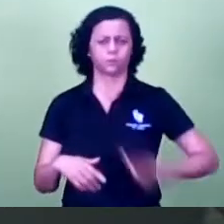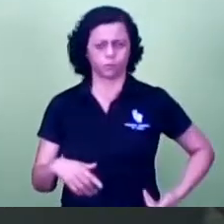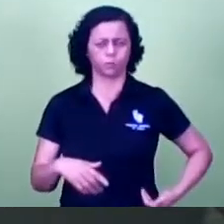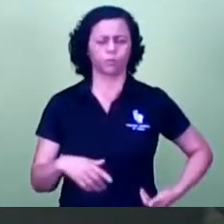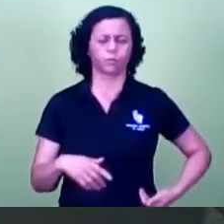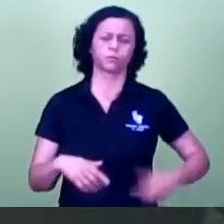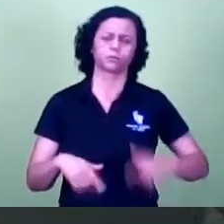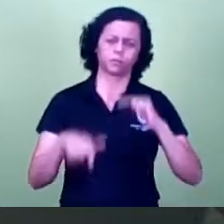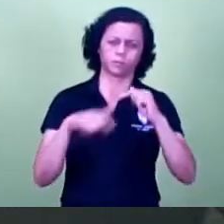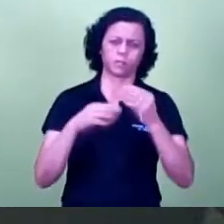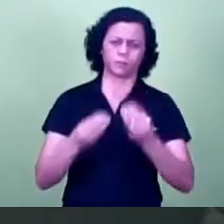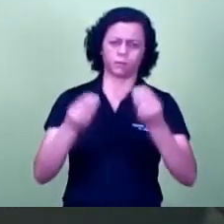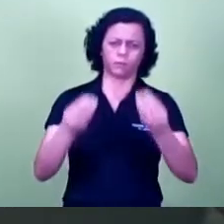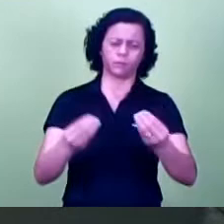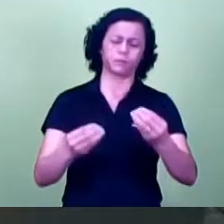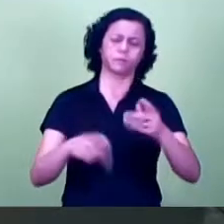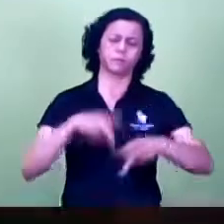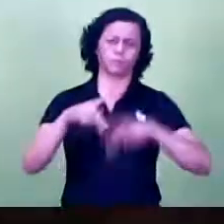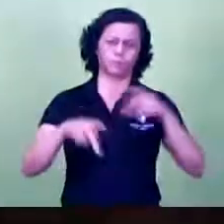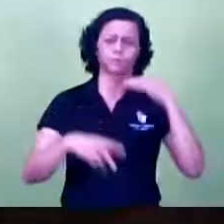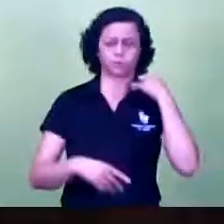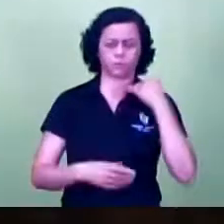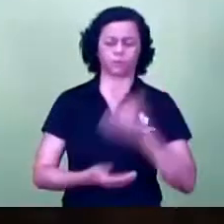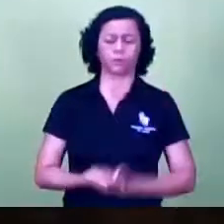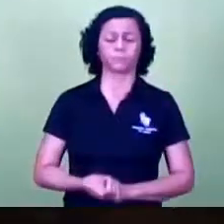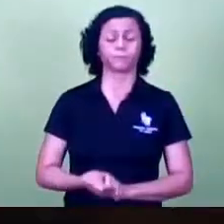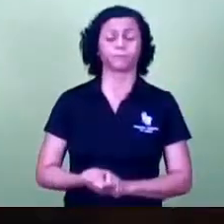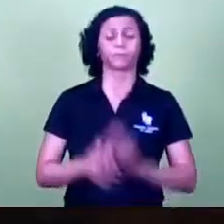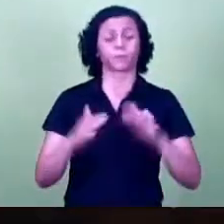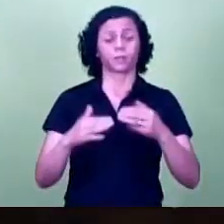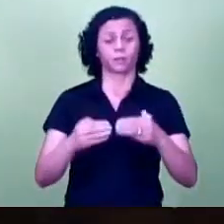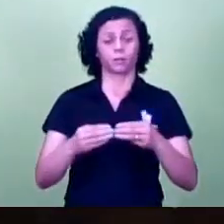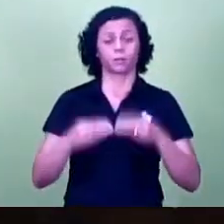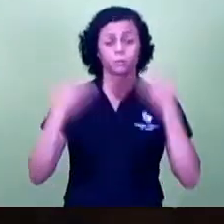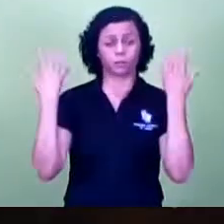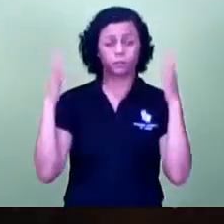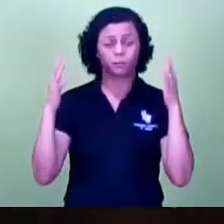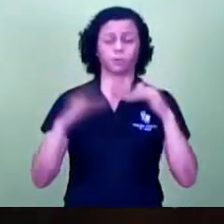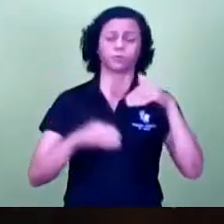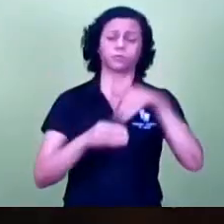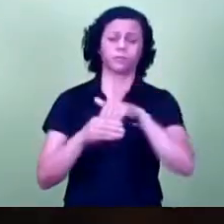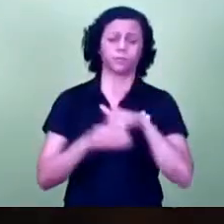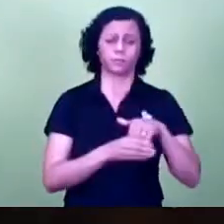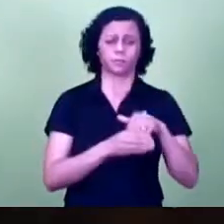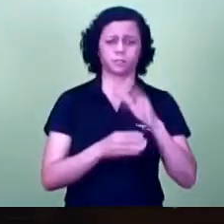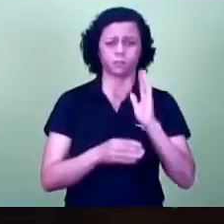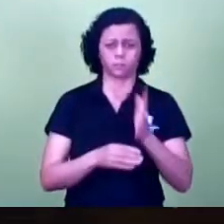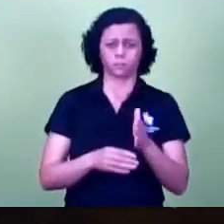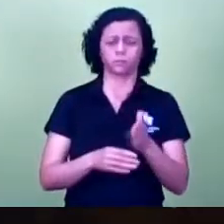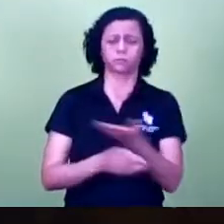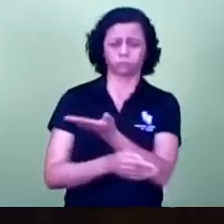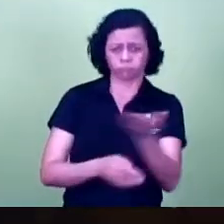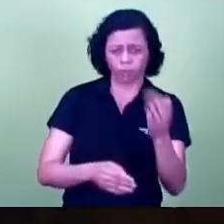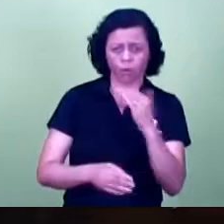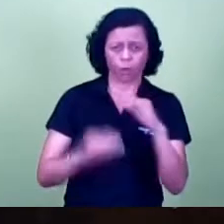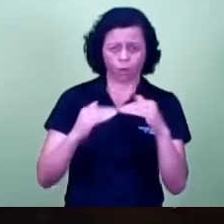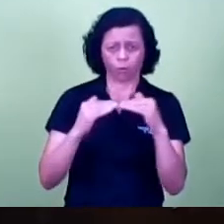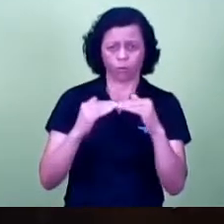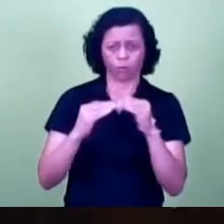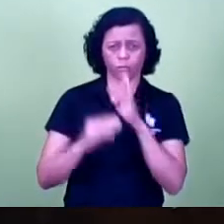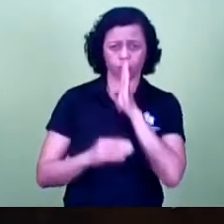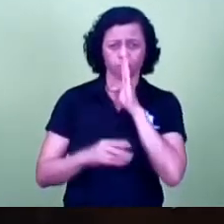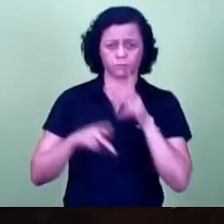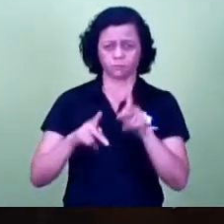E daí as moções, presidente. Moções encontram-se em votação. Senhoras e senhores vereadores concordam, permaneçam como estão,